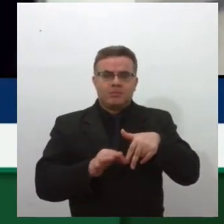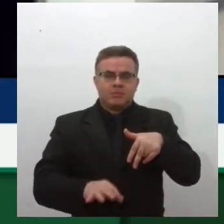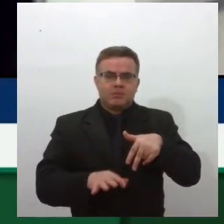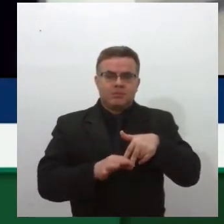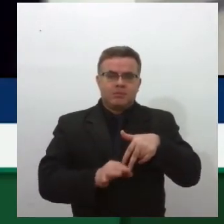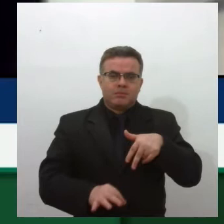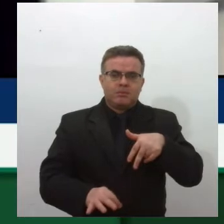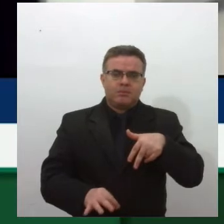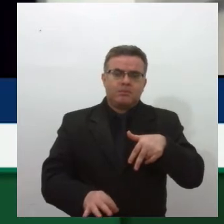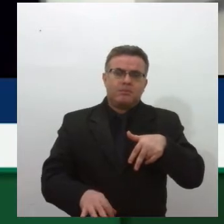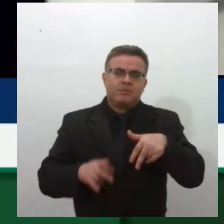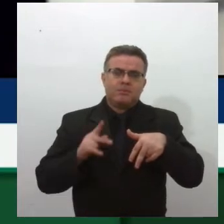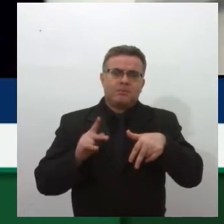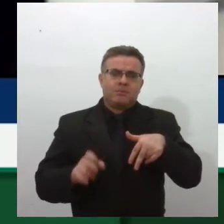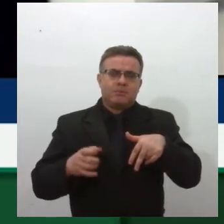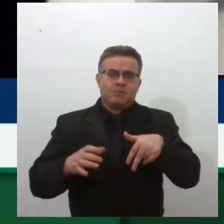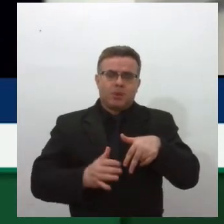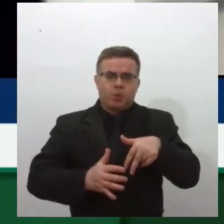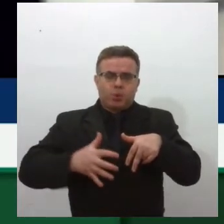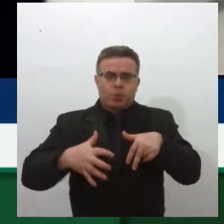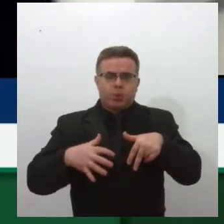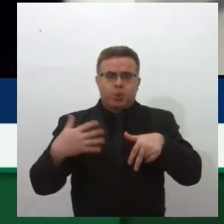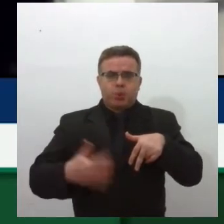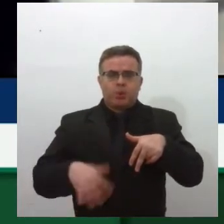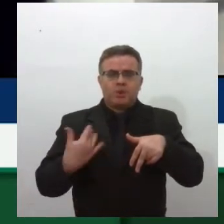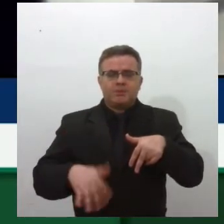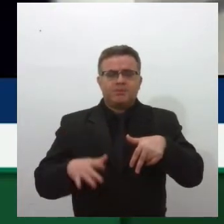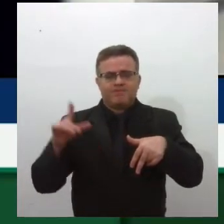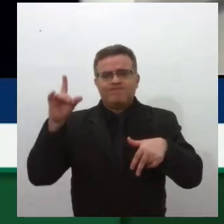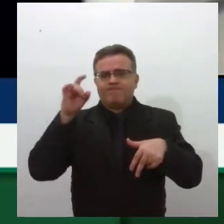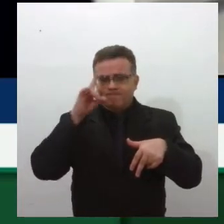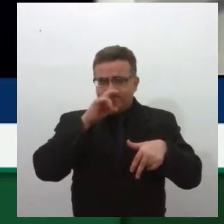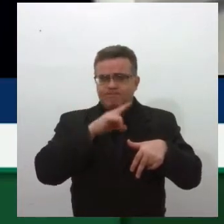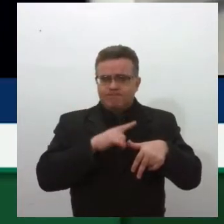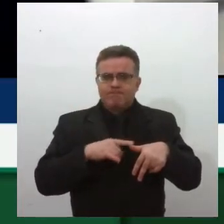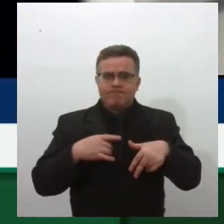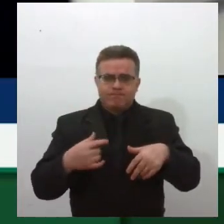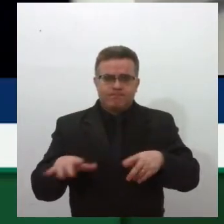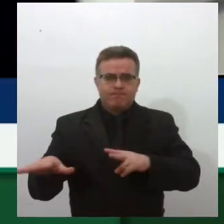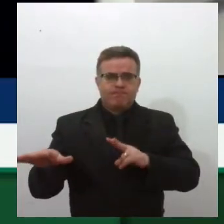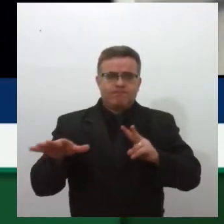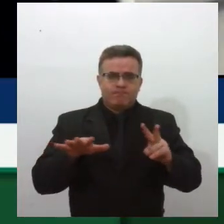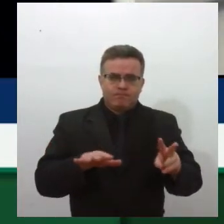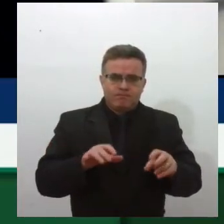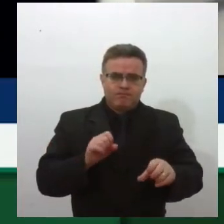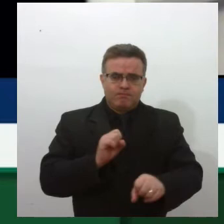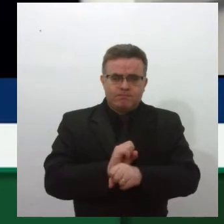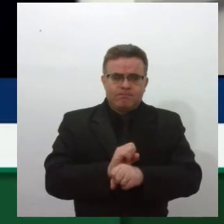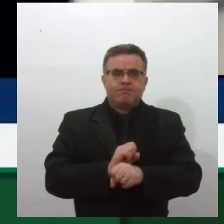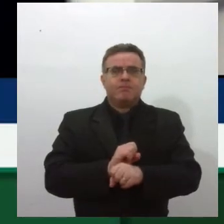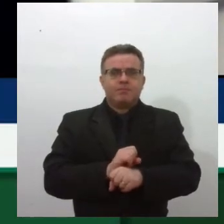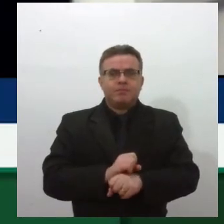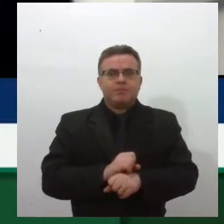foi muito difícil. Aí, mais uma semana de afastada, até eles acharem onde eu iria ficar.